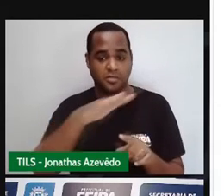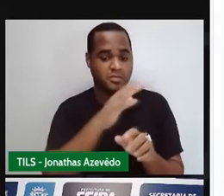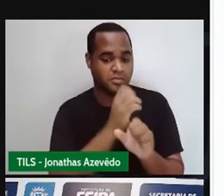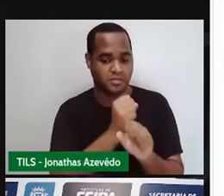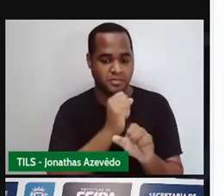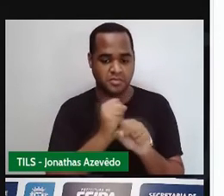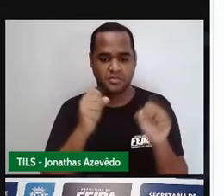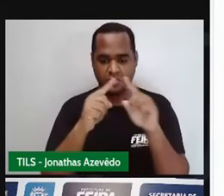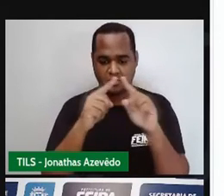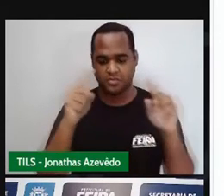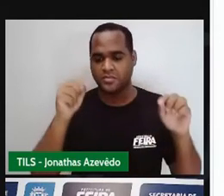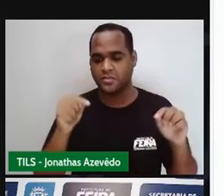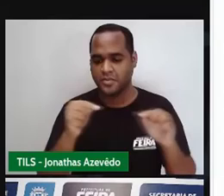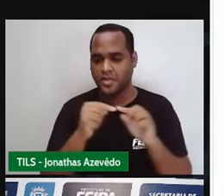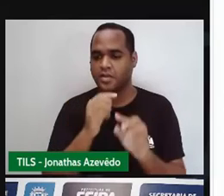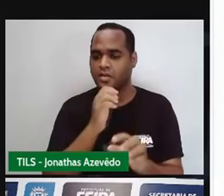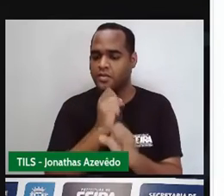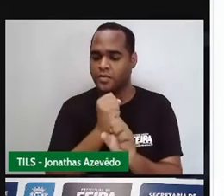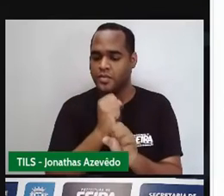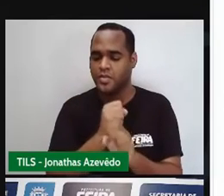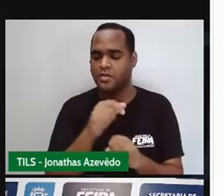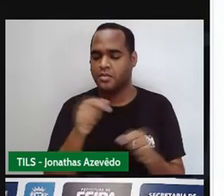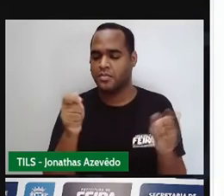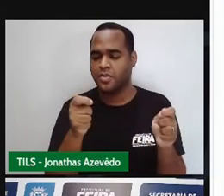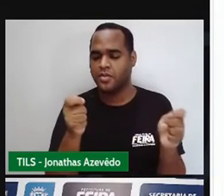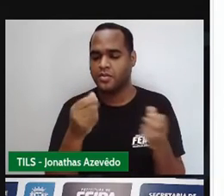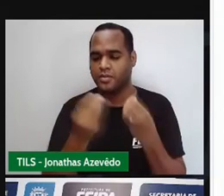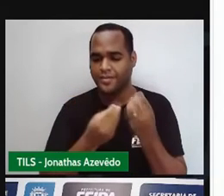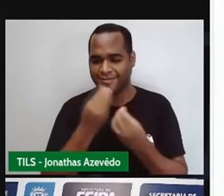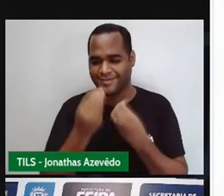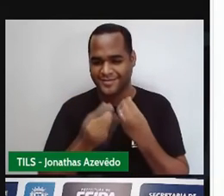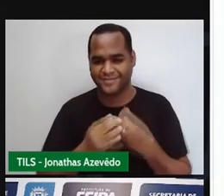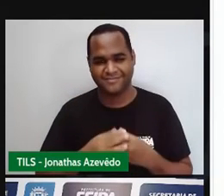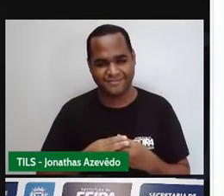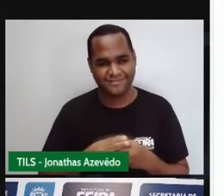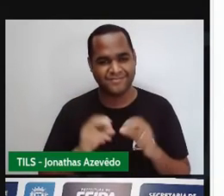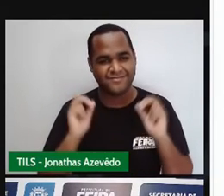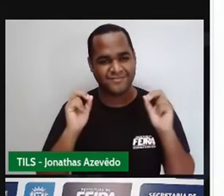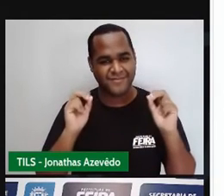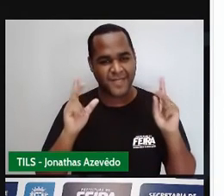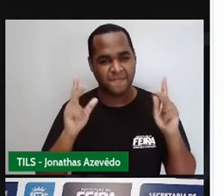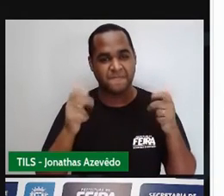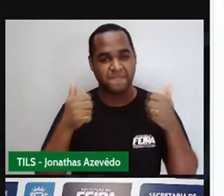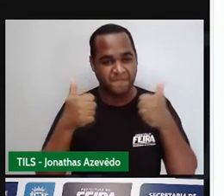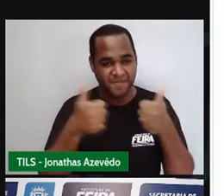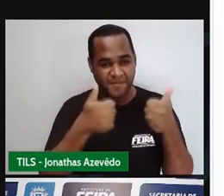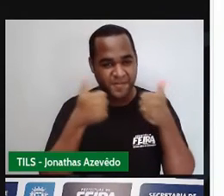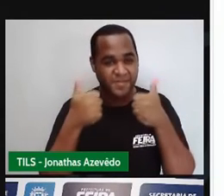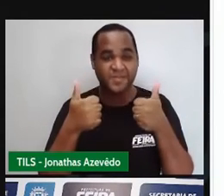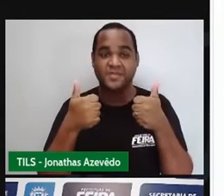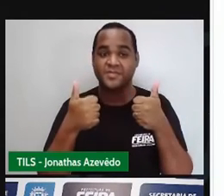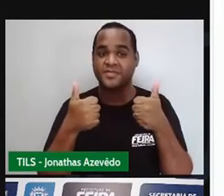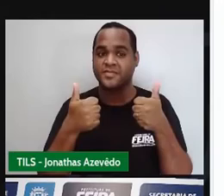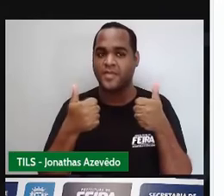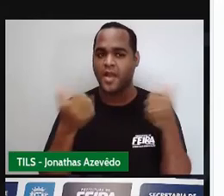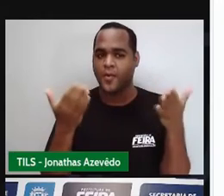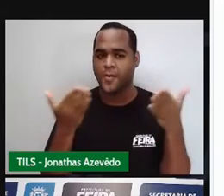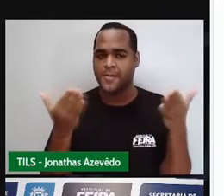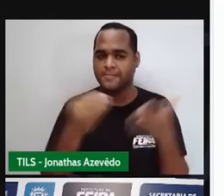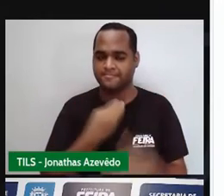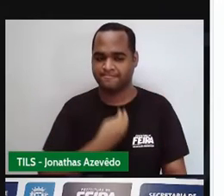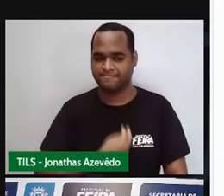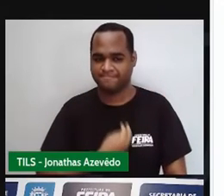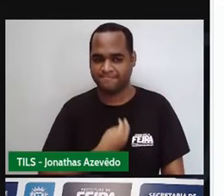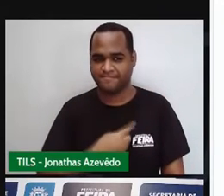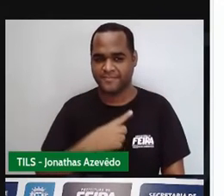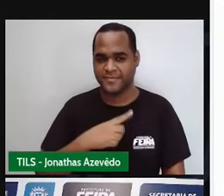retângulo ela é calculada dessa forma. Tá bom? Beleza. Chega aquele momento de a